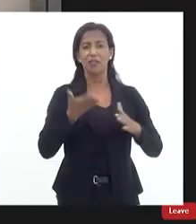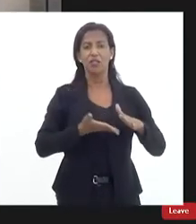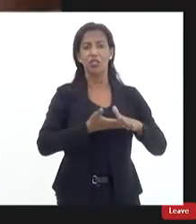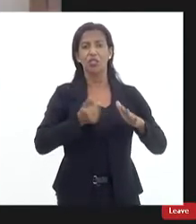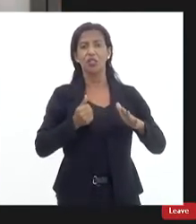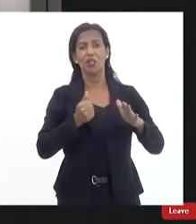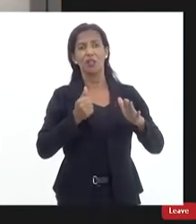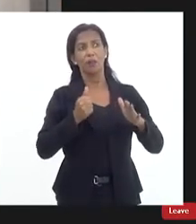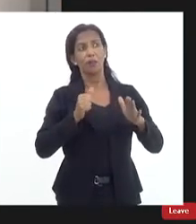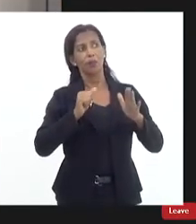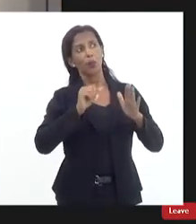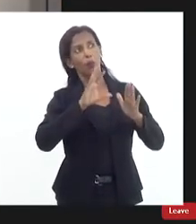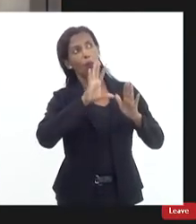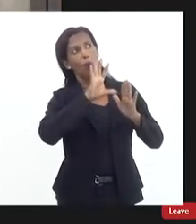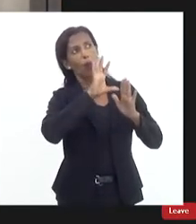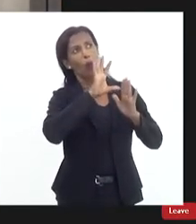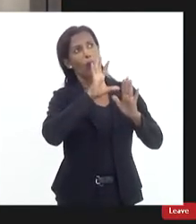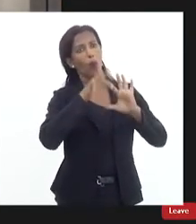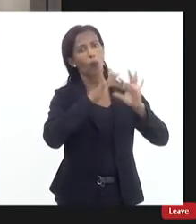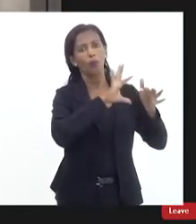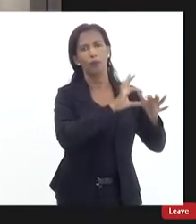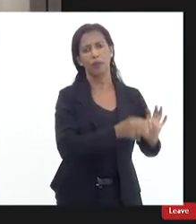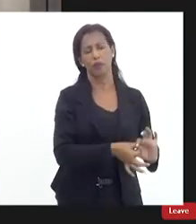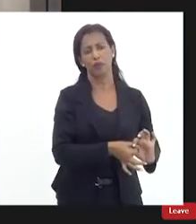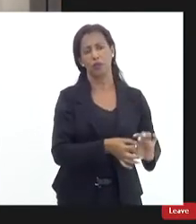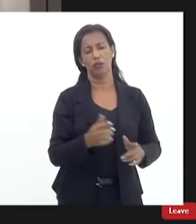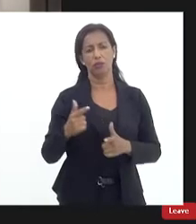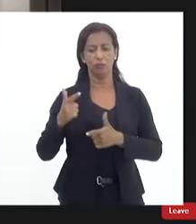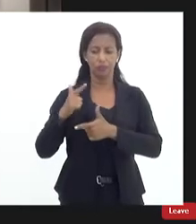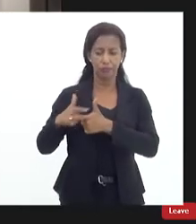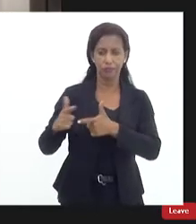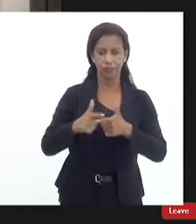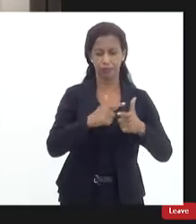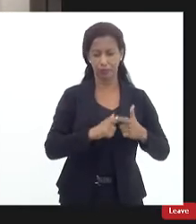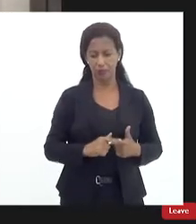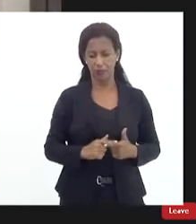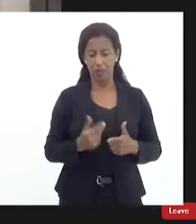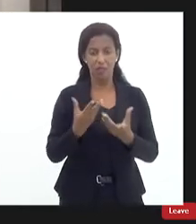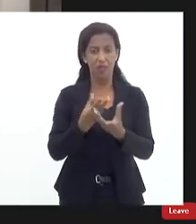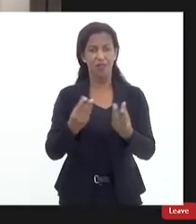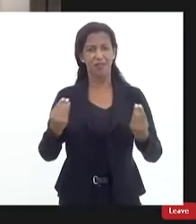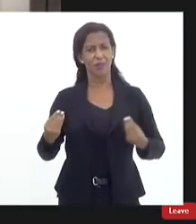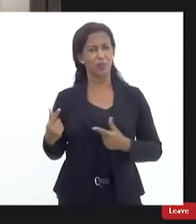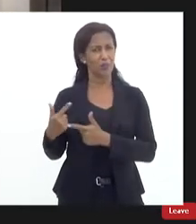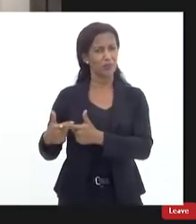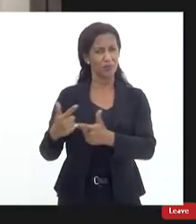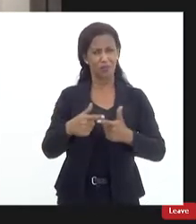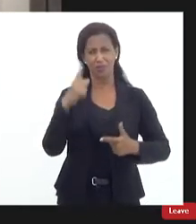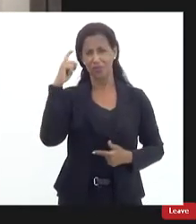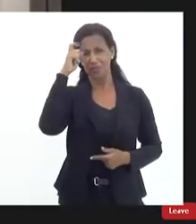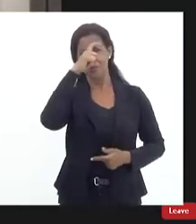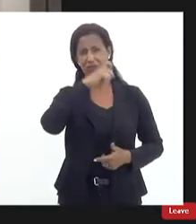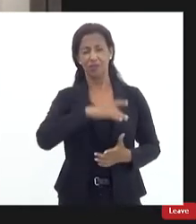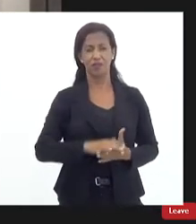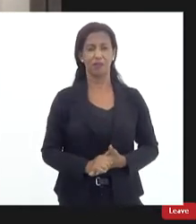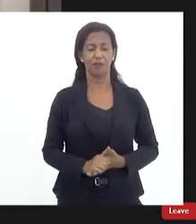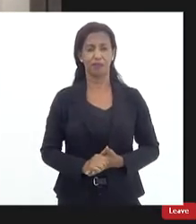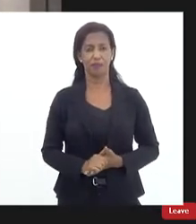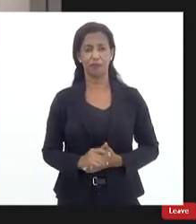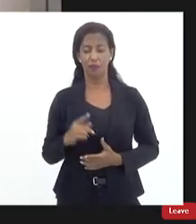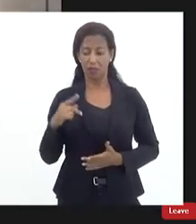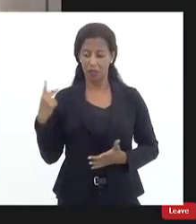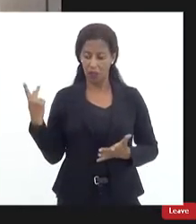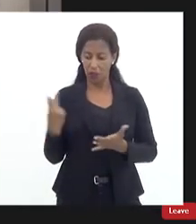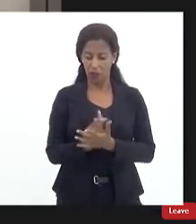contexto das mazelas são muitas situações difíceis que nós